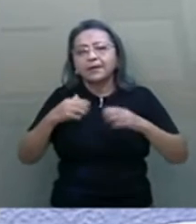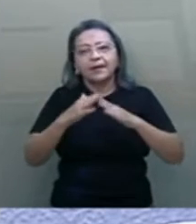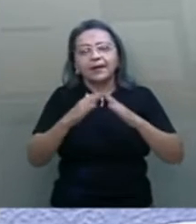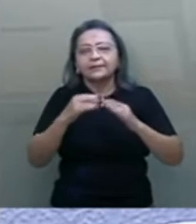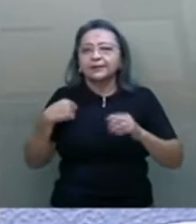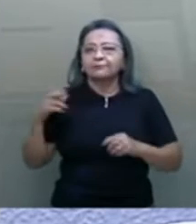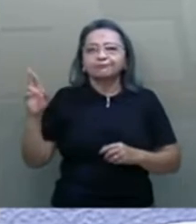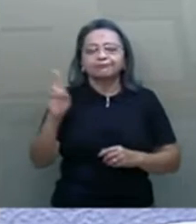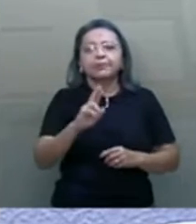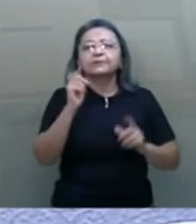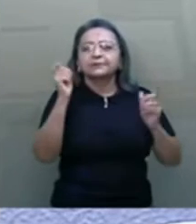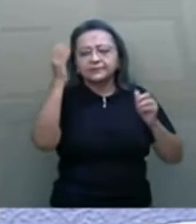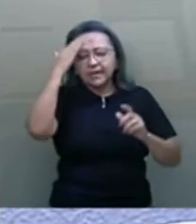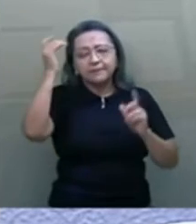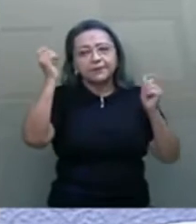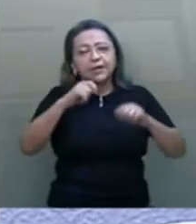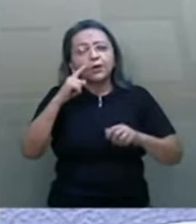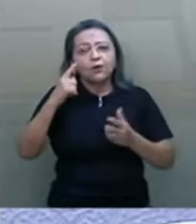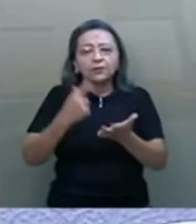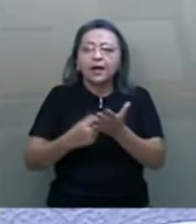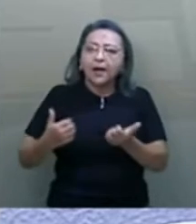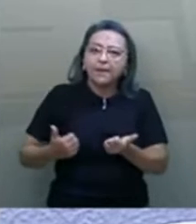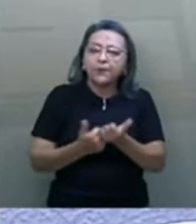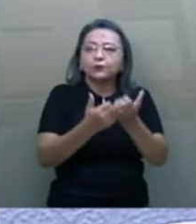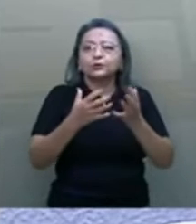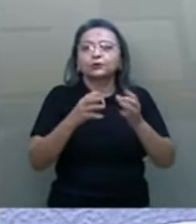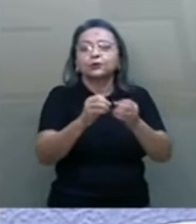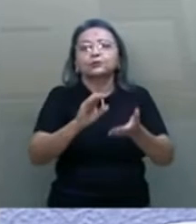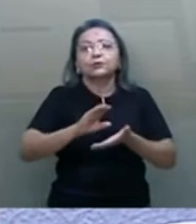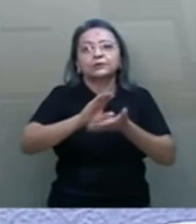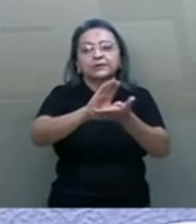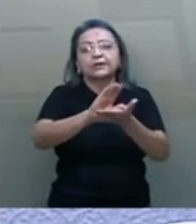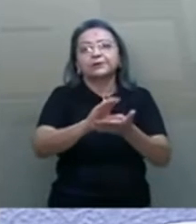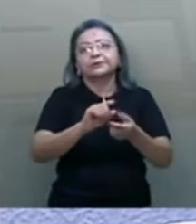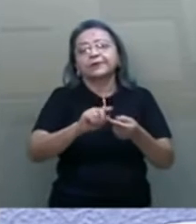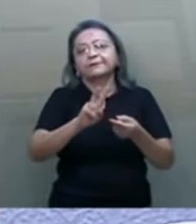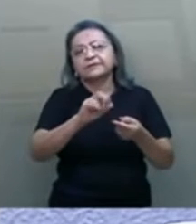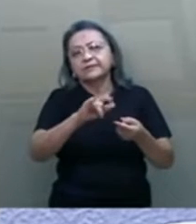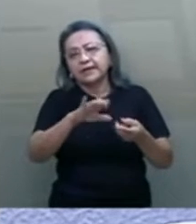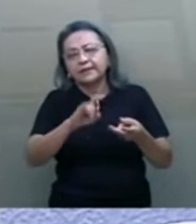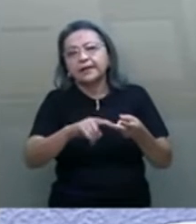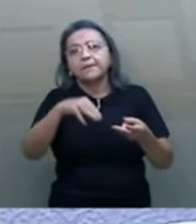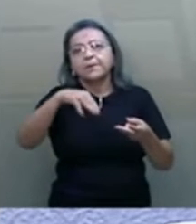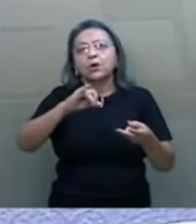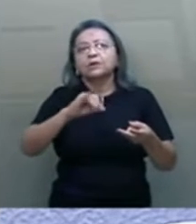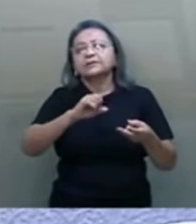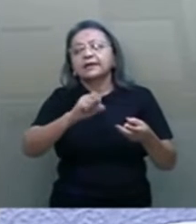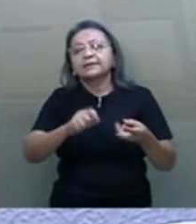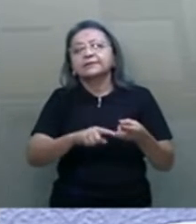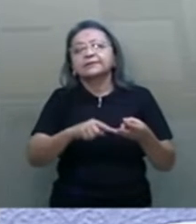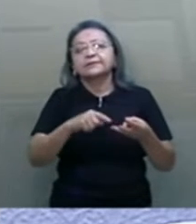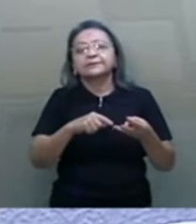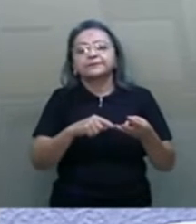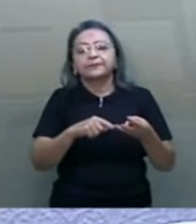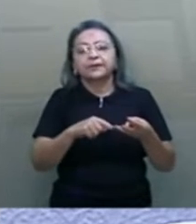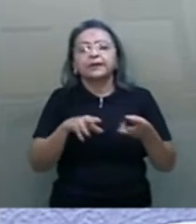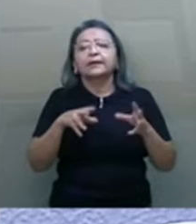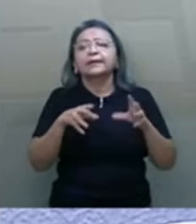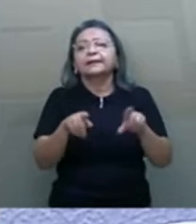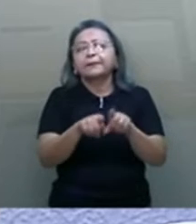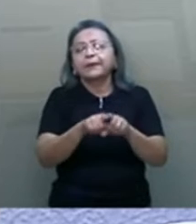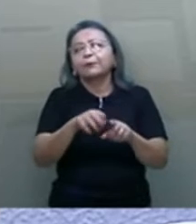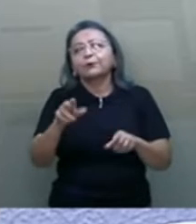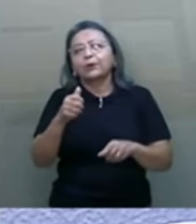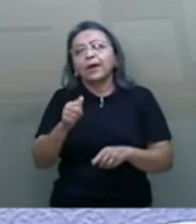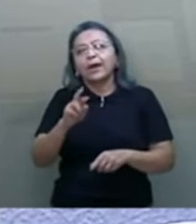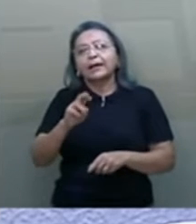Anatel, sei que poderei contar com o apoio dos meus pares, os conselheiros Vicente Aquino, Moisés Moreira e Manuel Campelo, e também Arthur Coimbra,